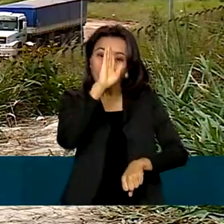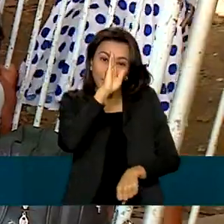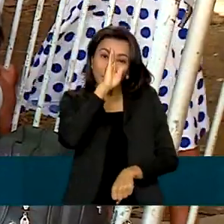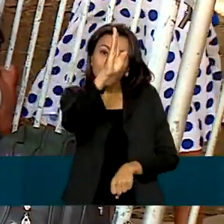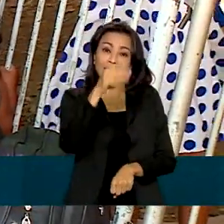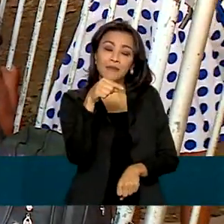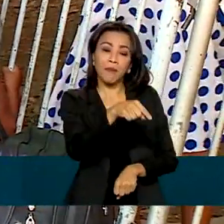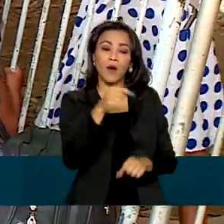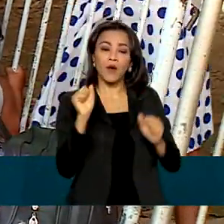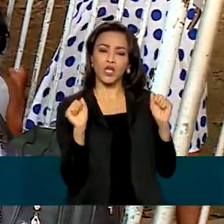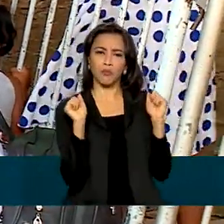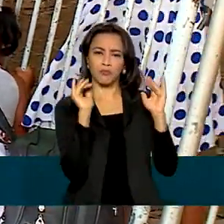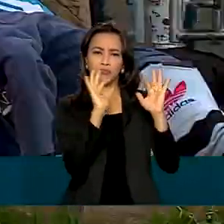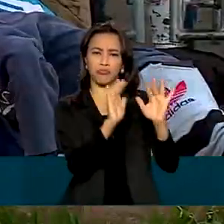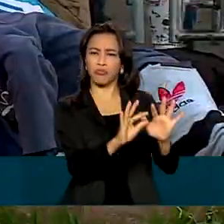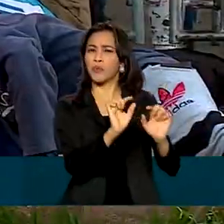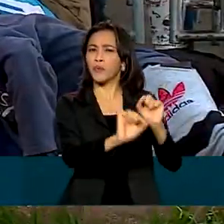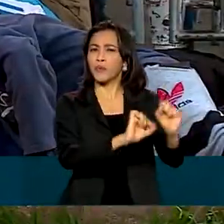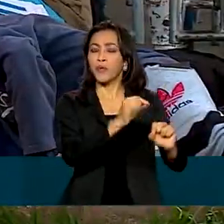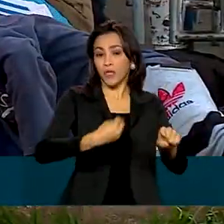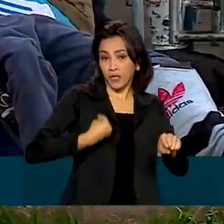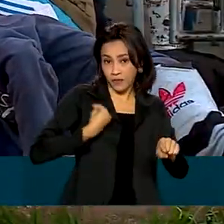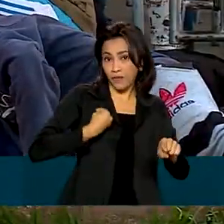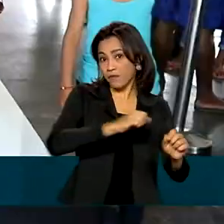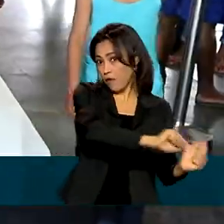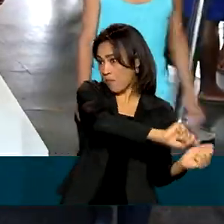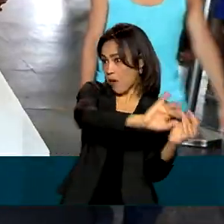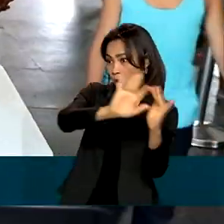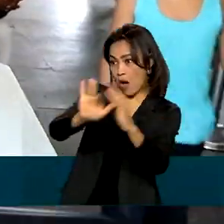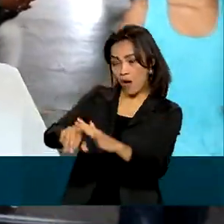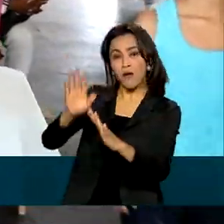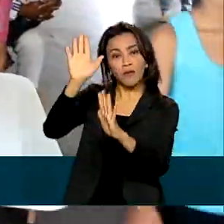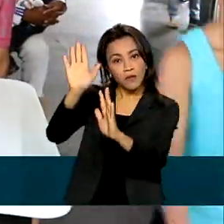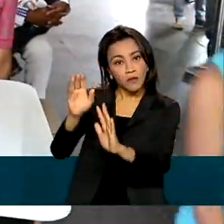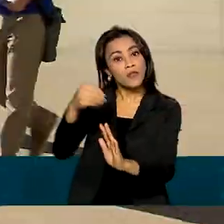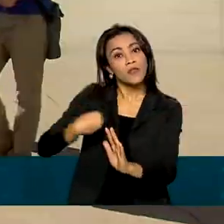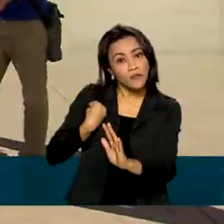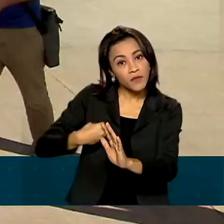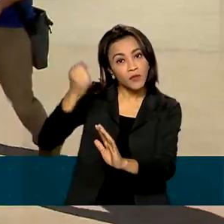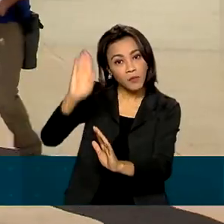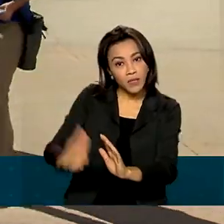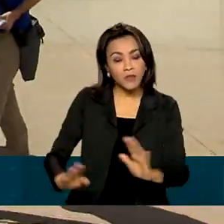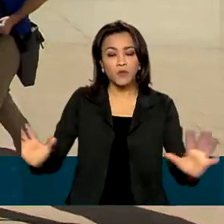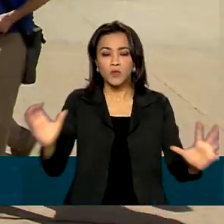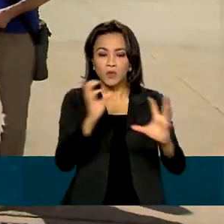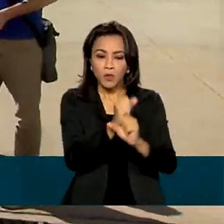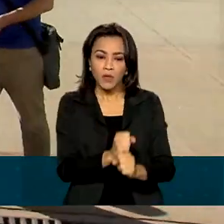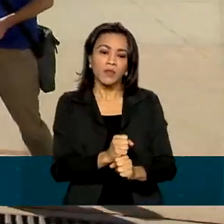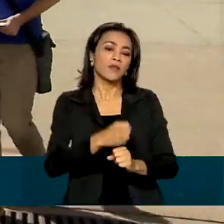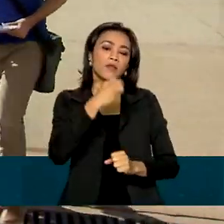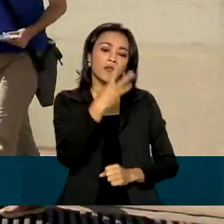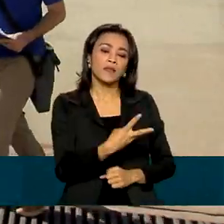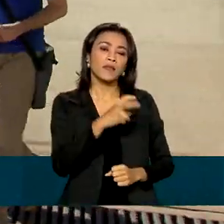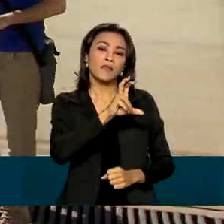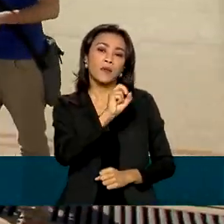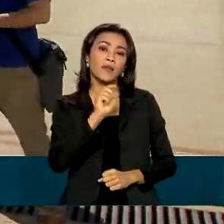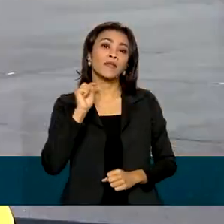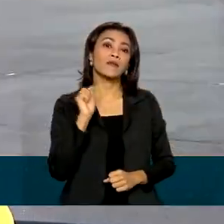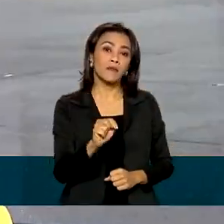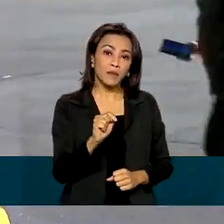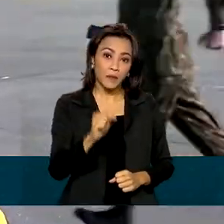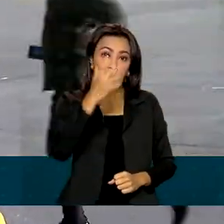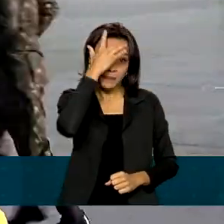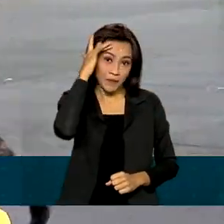origem de imigrantes e refugiados que vivem hoje no Brasil, com um total de quase 352 mil pessoas.